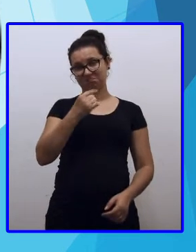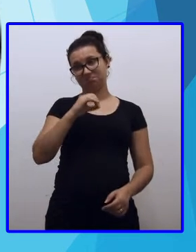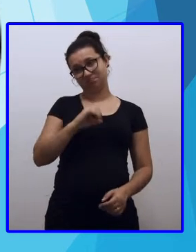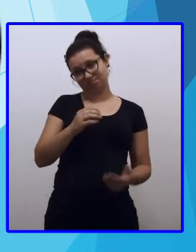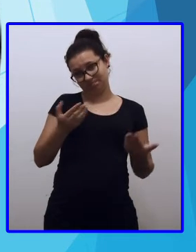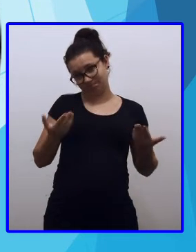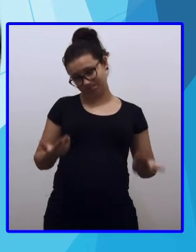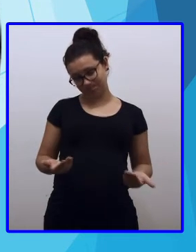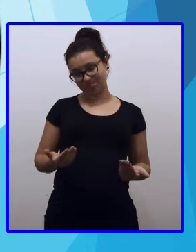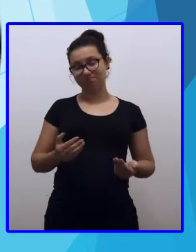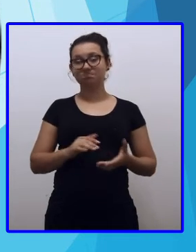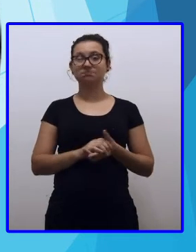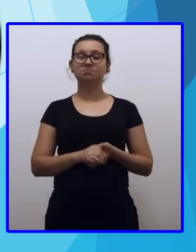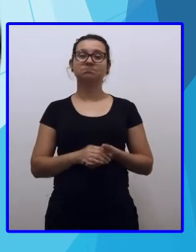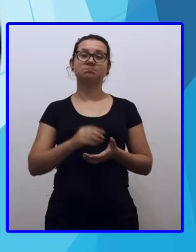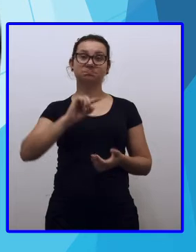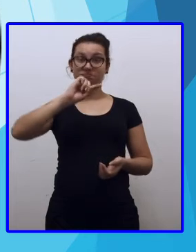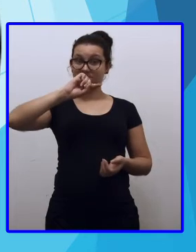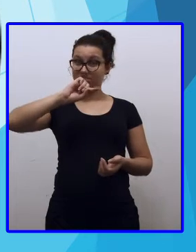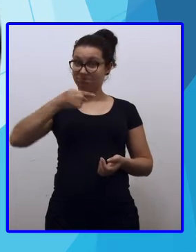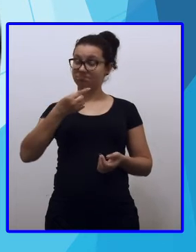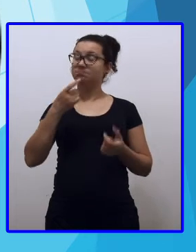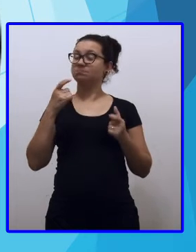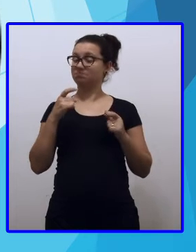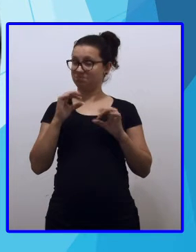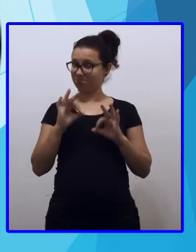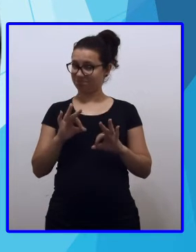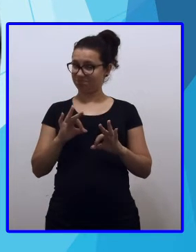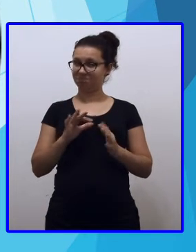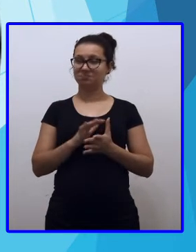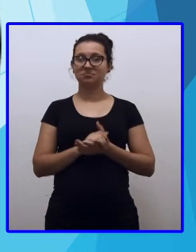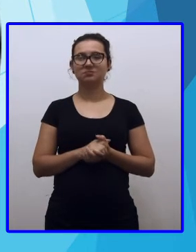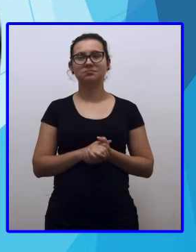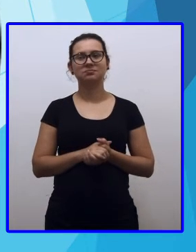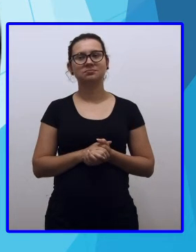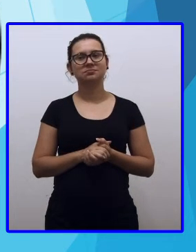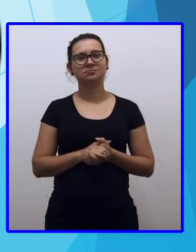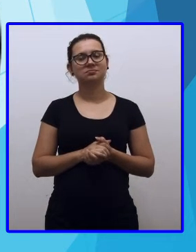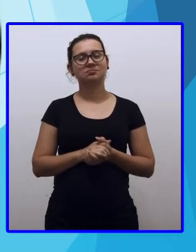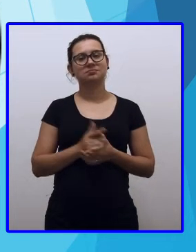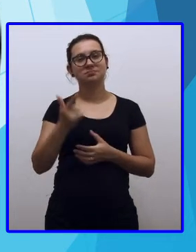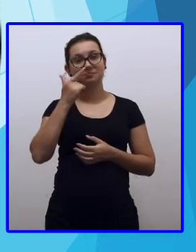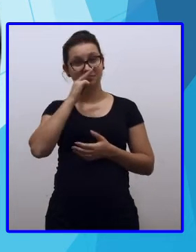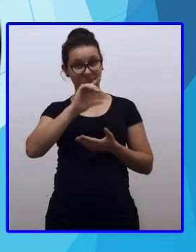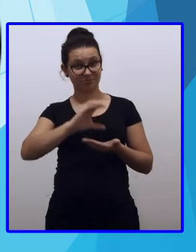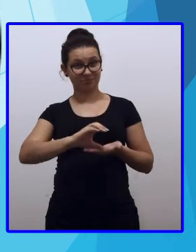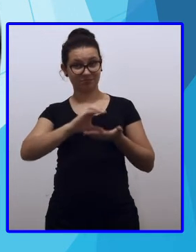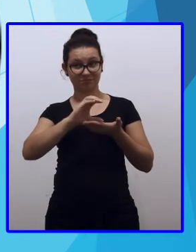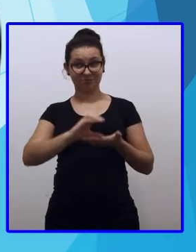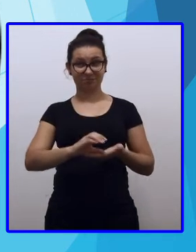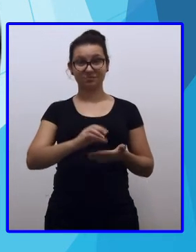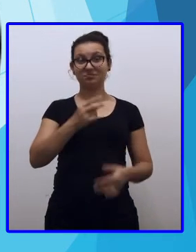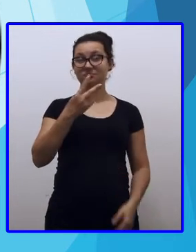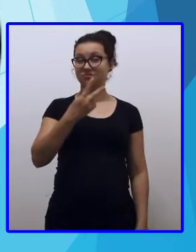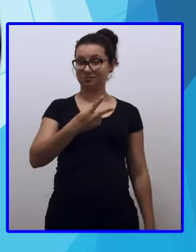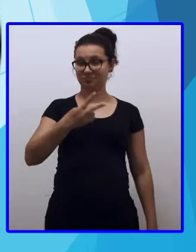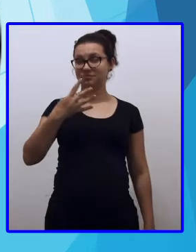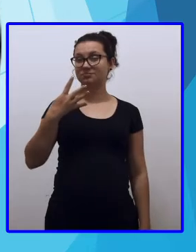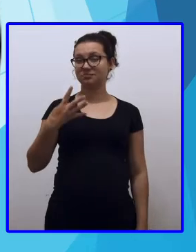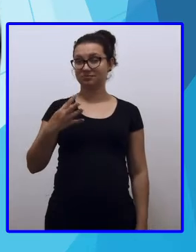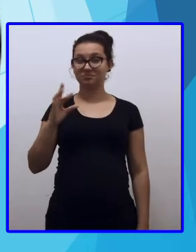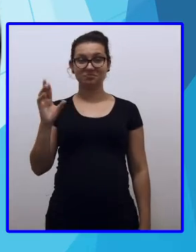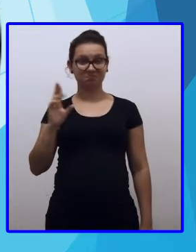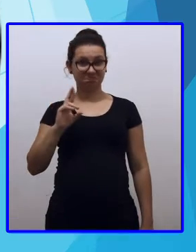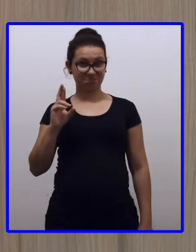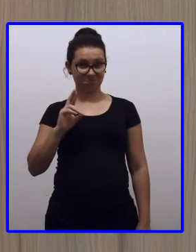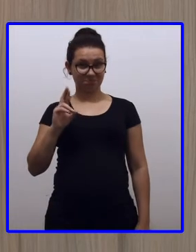zero. E vírgula no lugar da vírgula. Exposta. Ele teve lucro de vinte e quatro